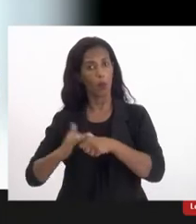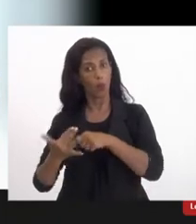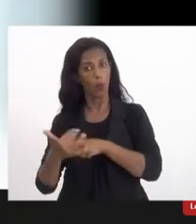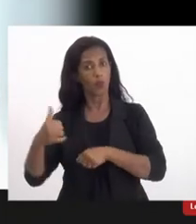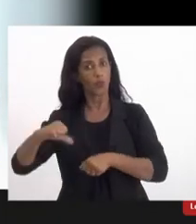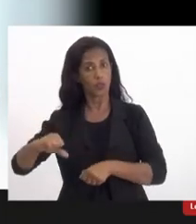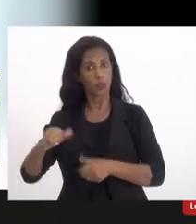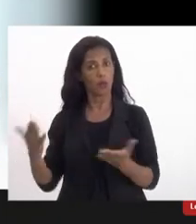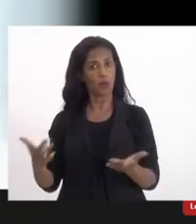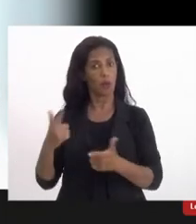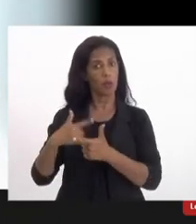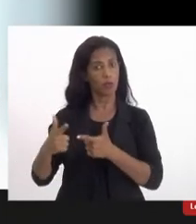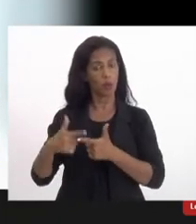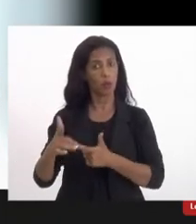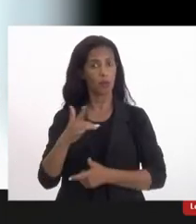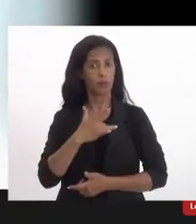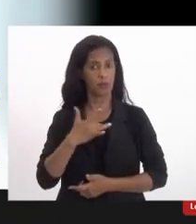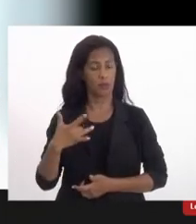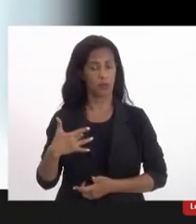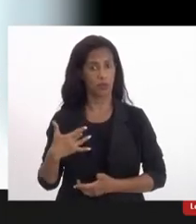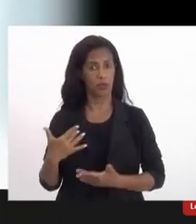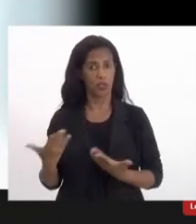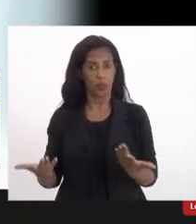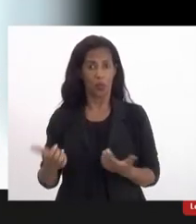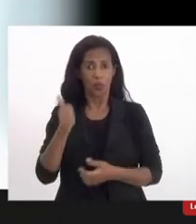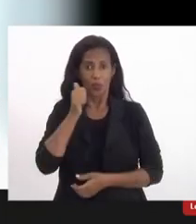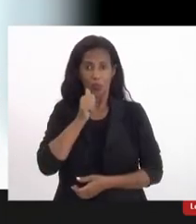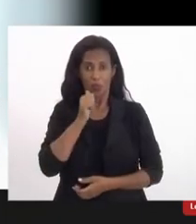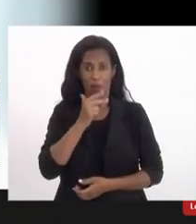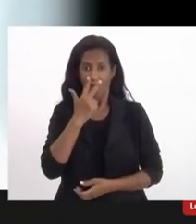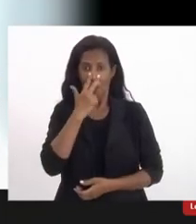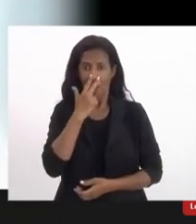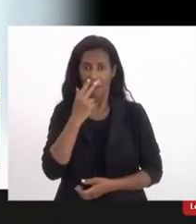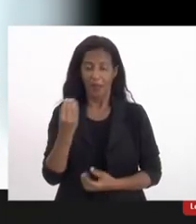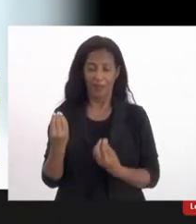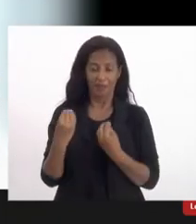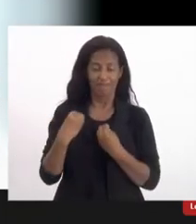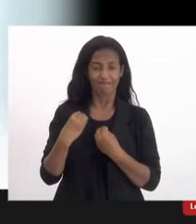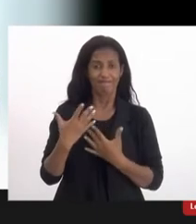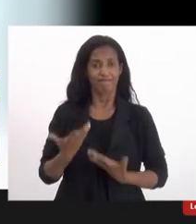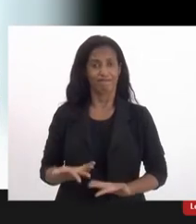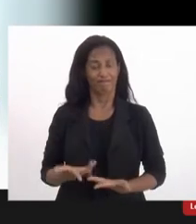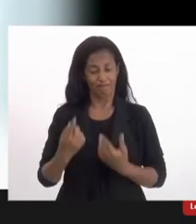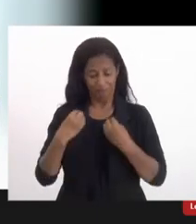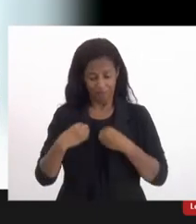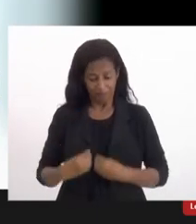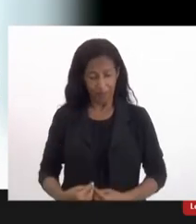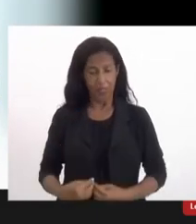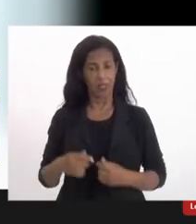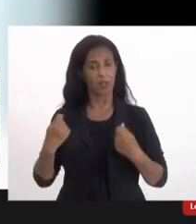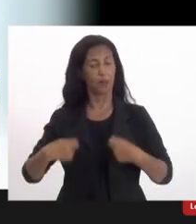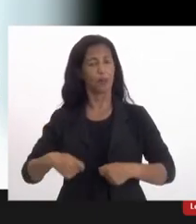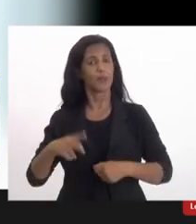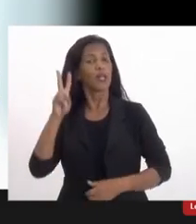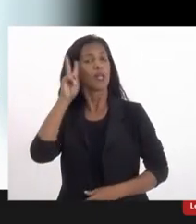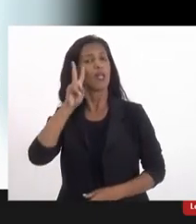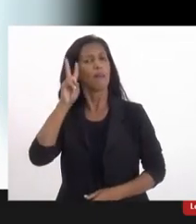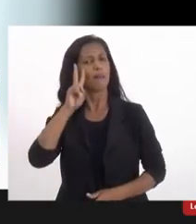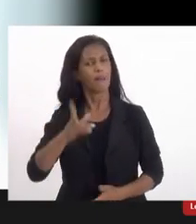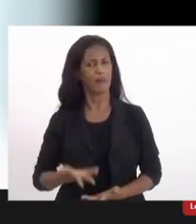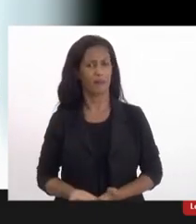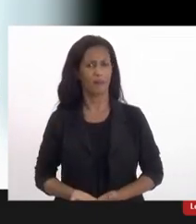importante e, quando mulher, a gente é mais fragilizada ainda. Então, a gente tem que lembrar